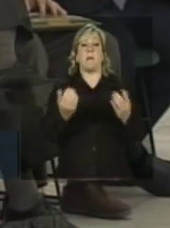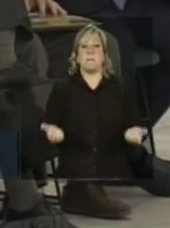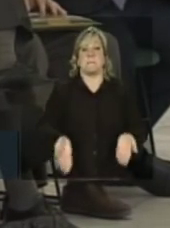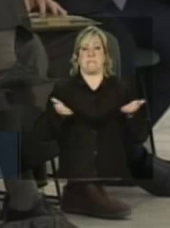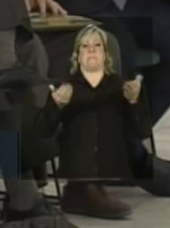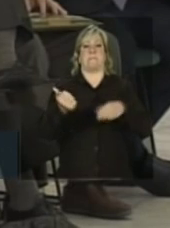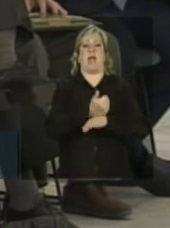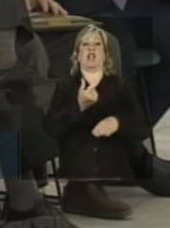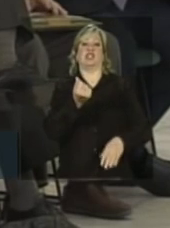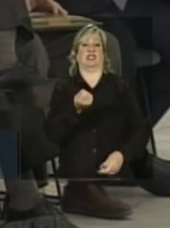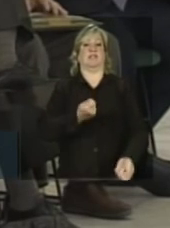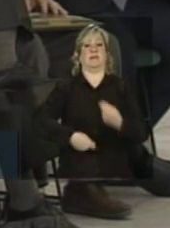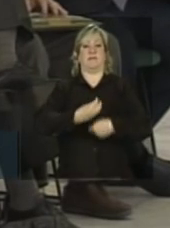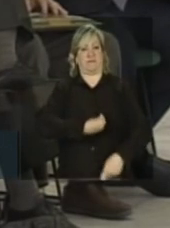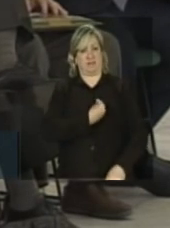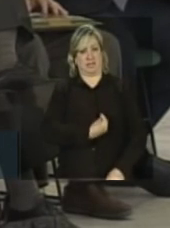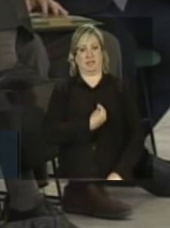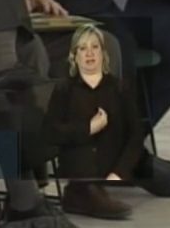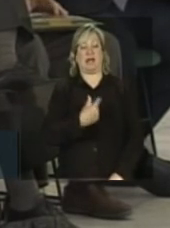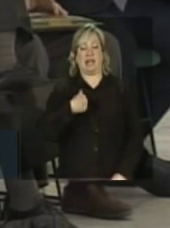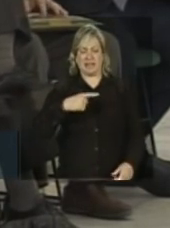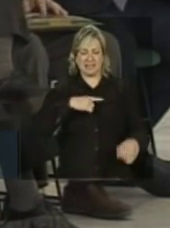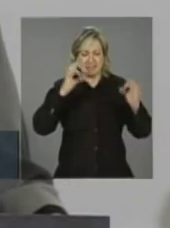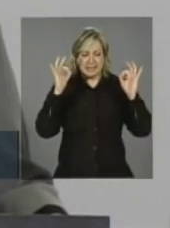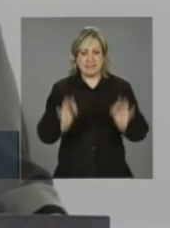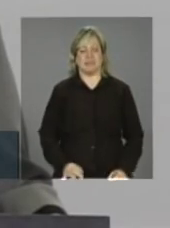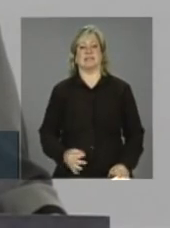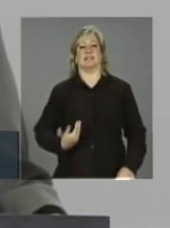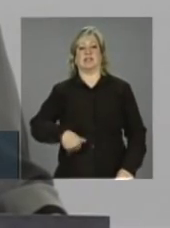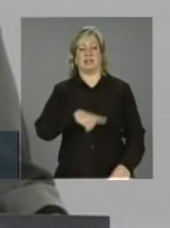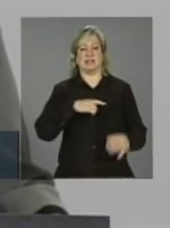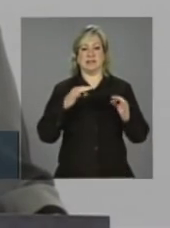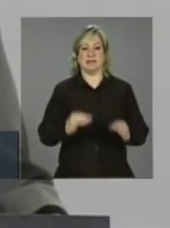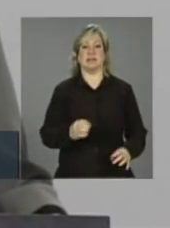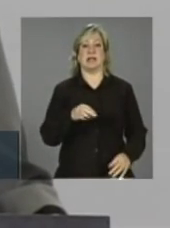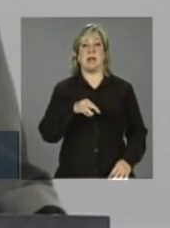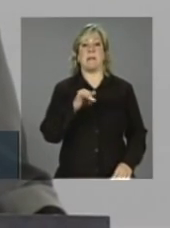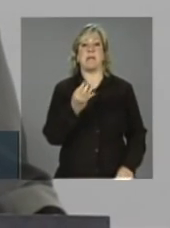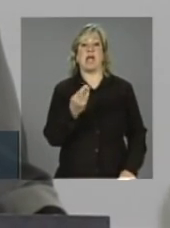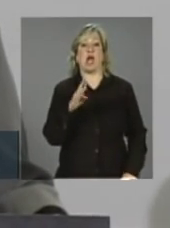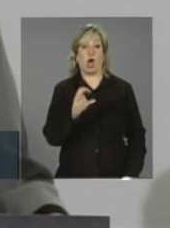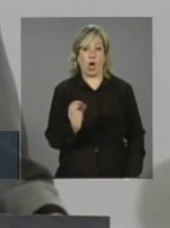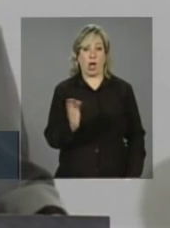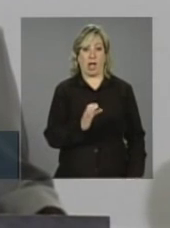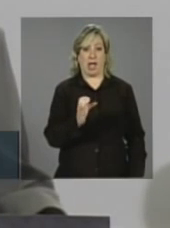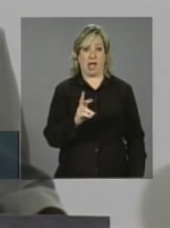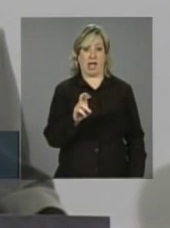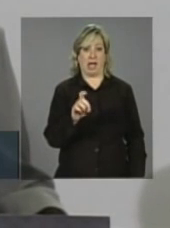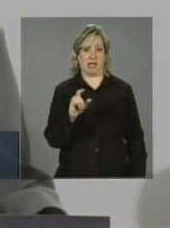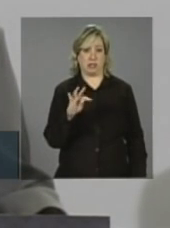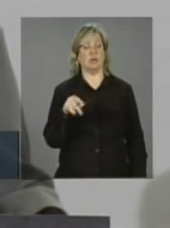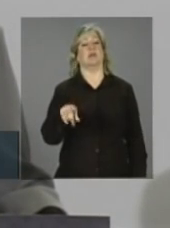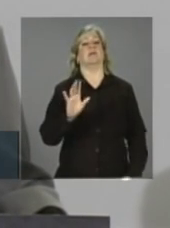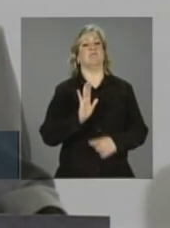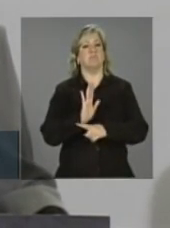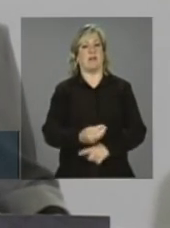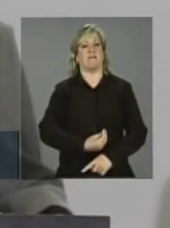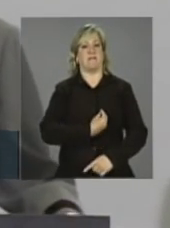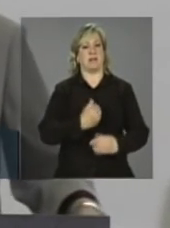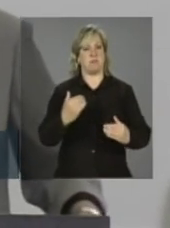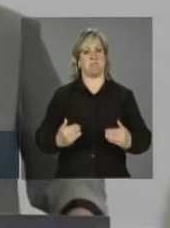temos certeza que o microcrédito funciona como um forte fator de ascensão social.